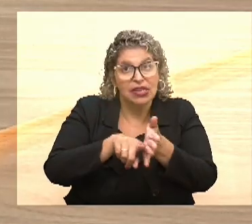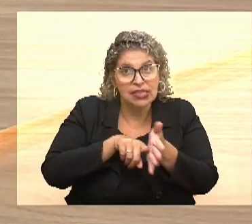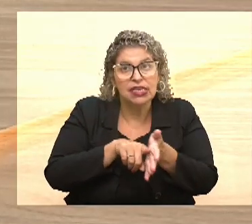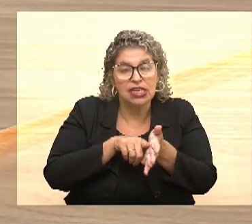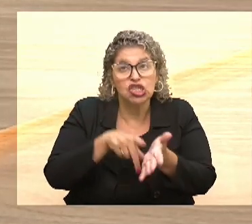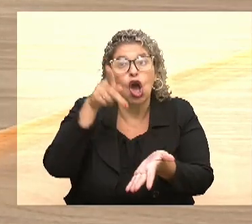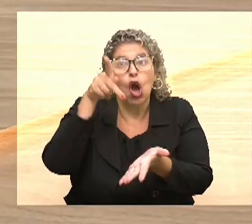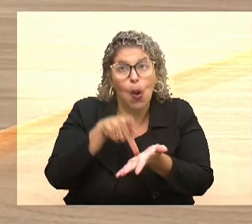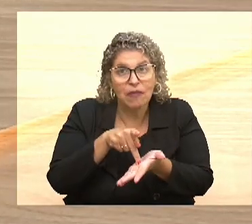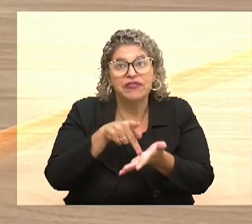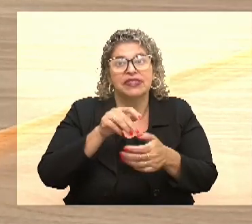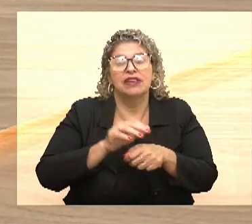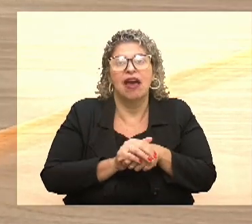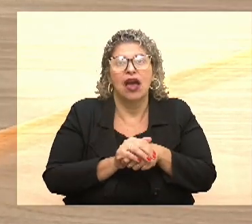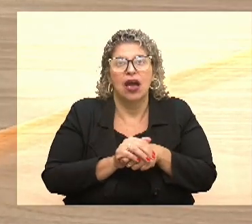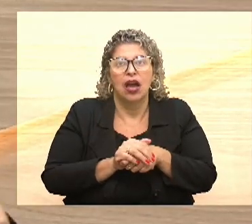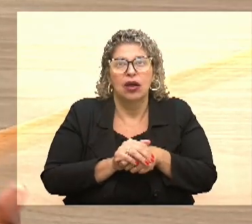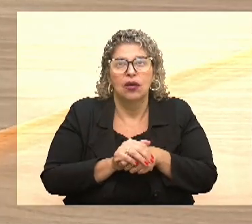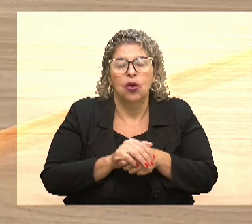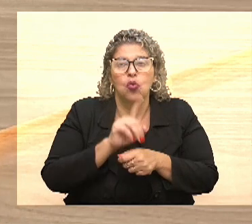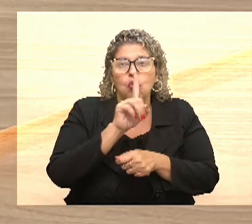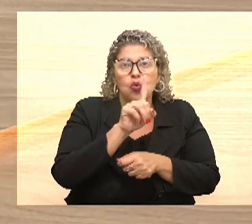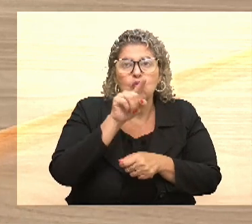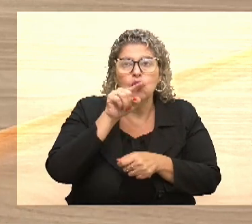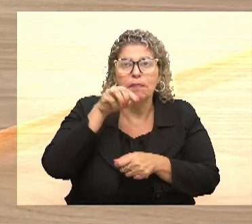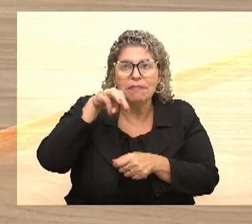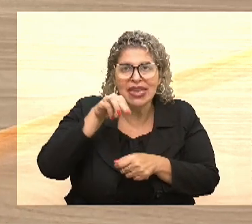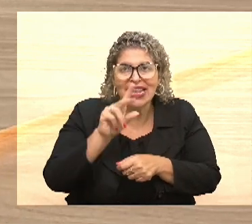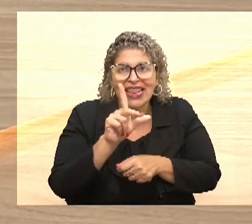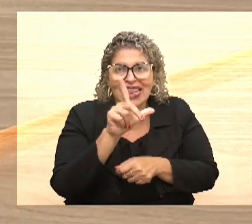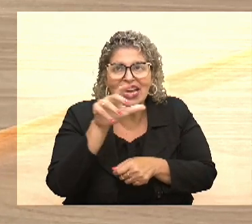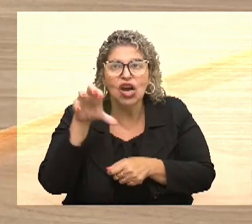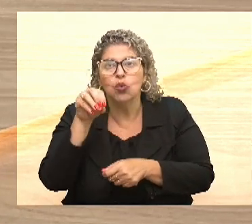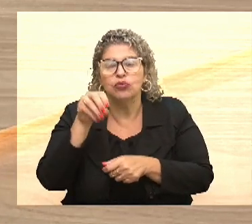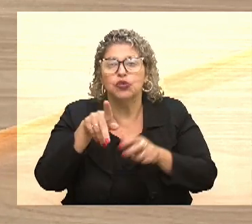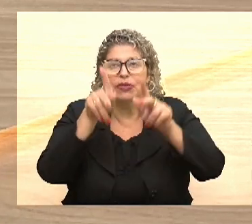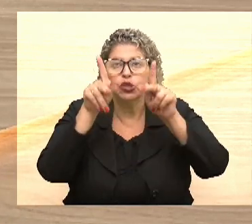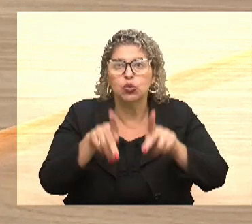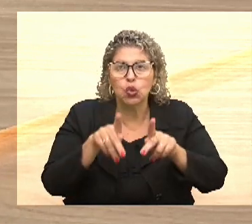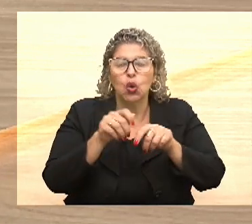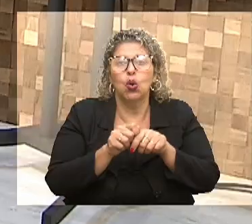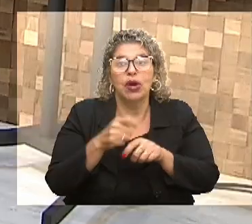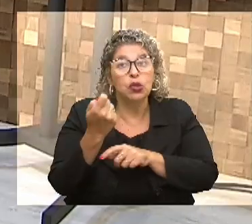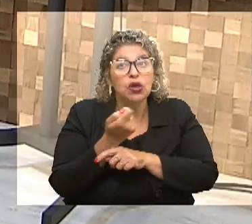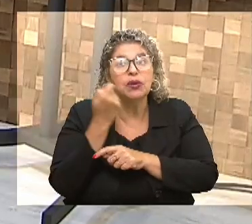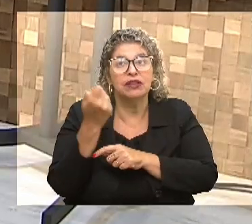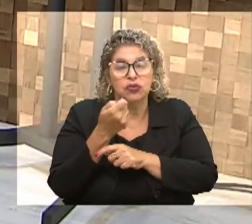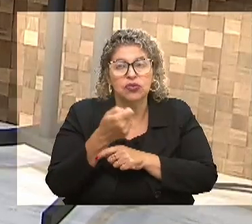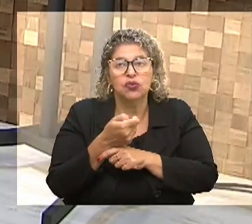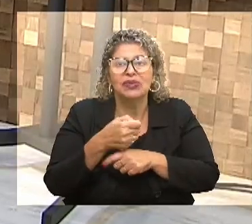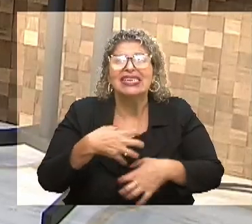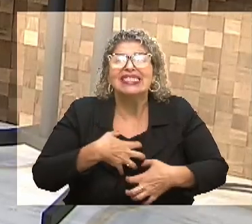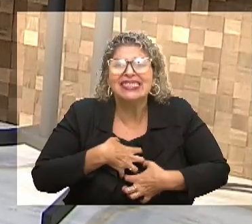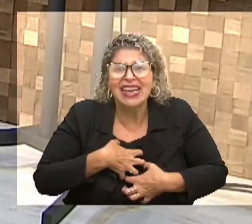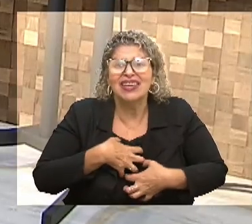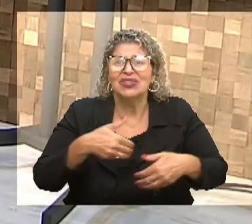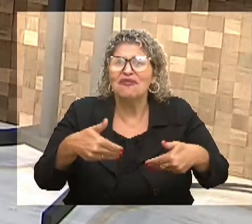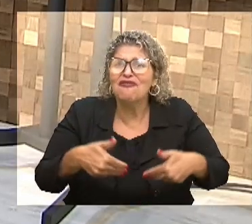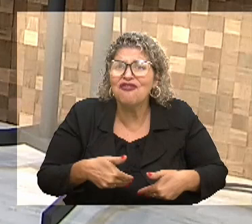que demonstra que cerca de um milhão de pessoas no Rio Grande do Sul passam fome, é uma situação